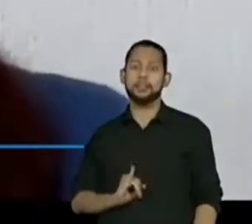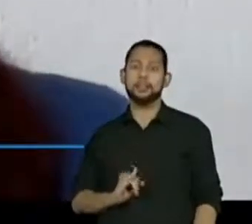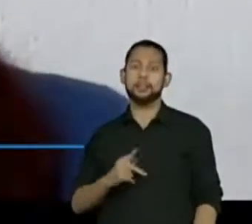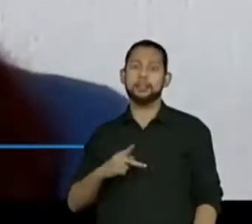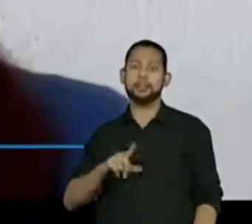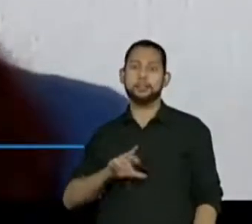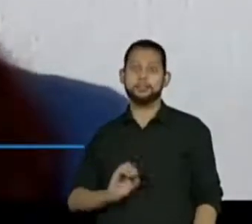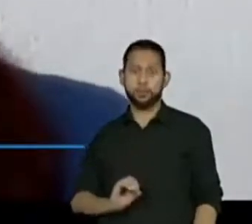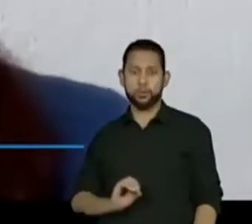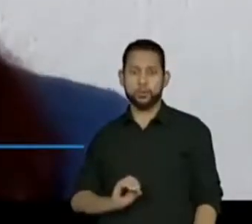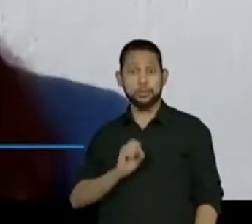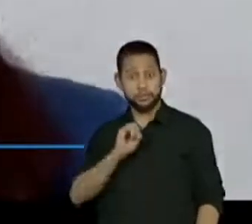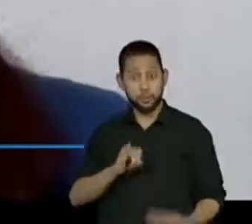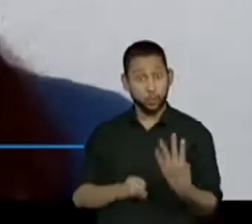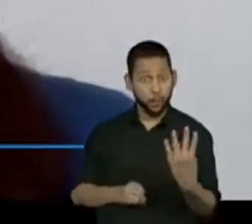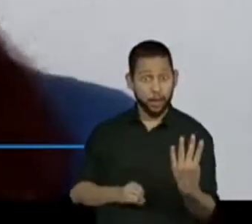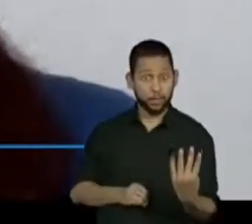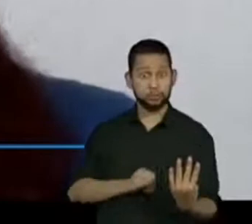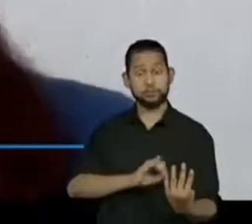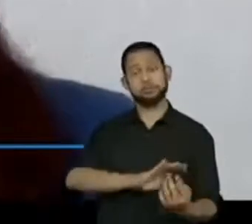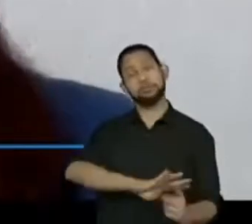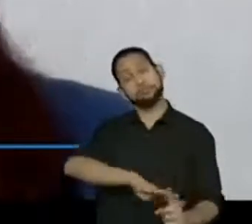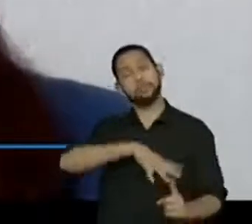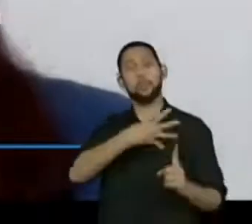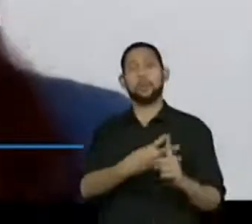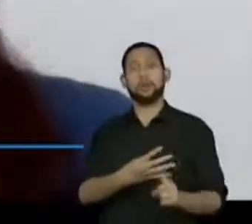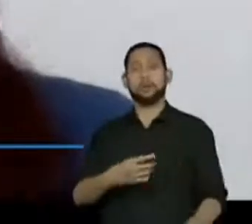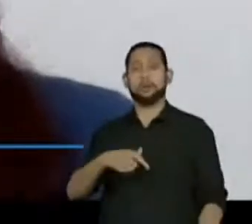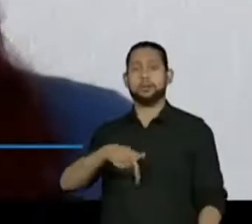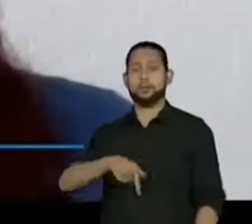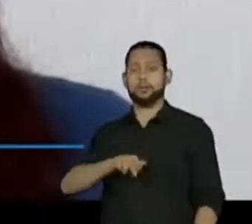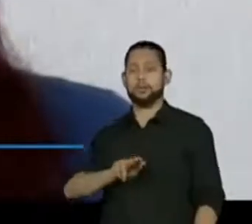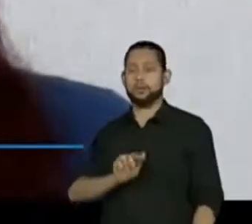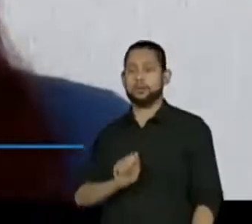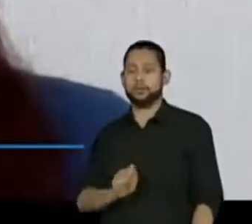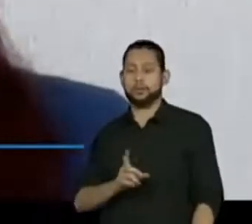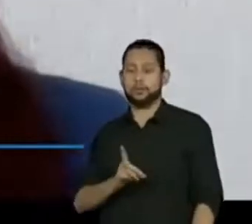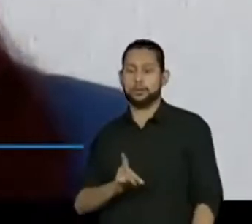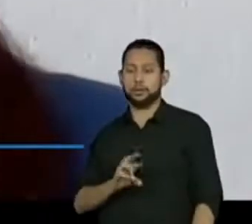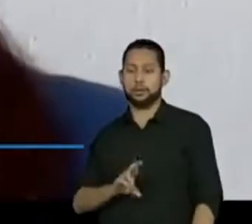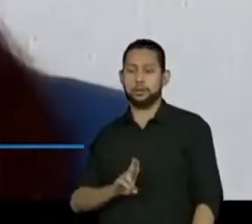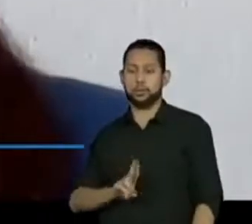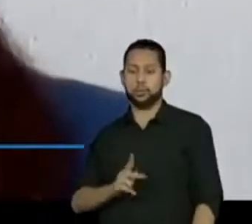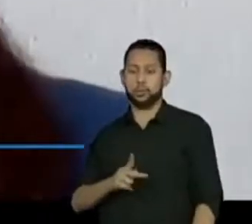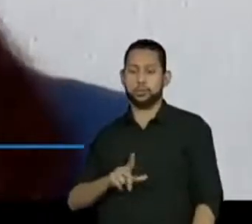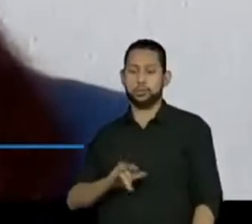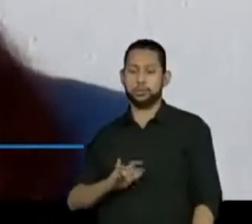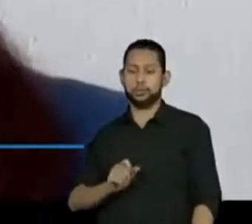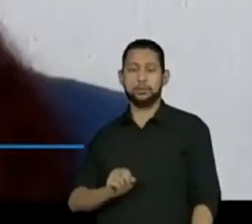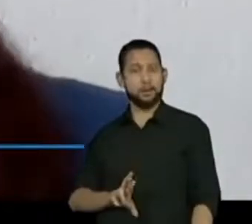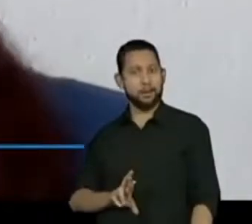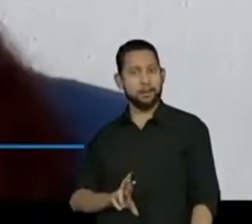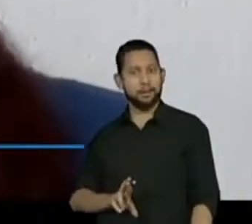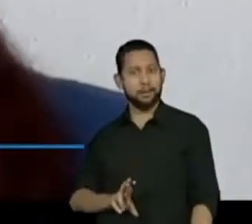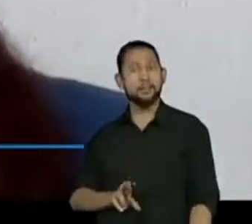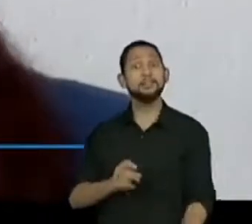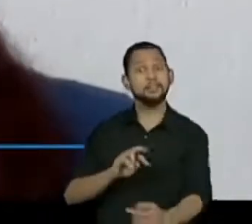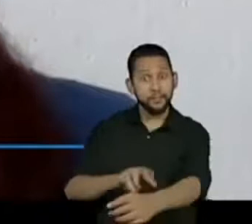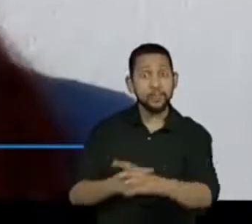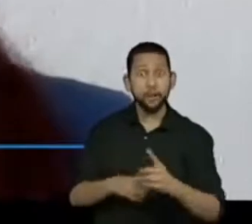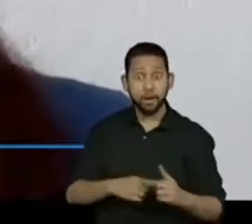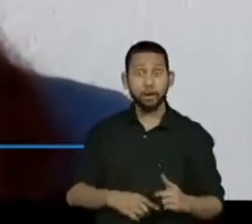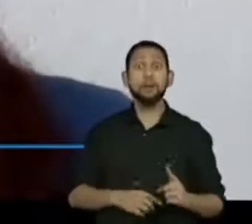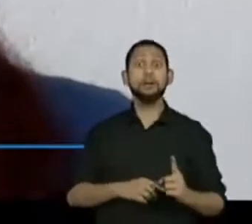quatro receita, então eu vou quadruplicar a receita e assim vai indo,